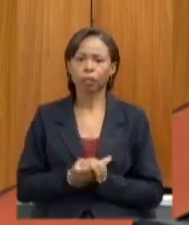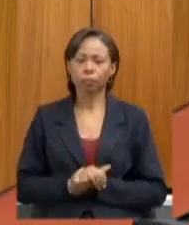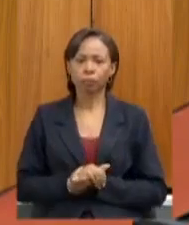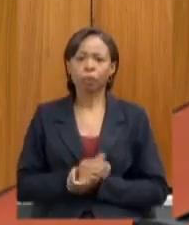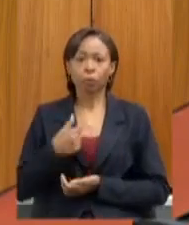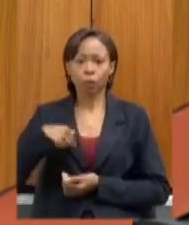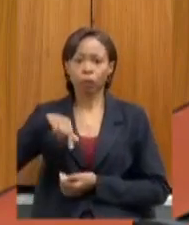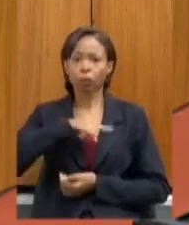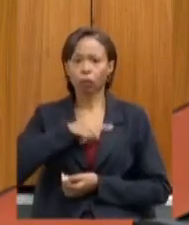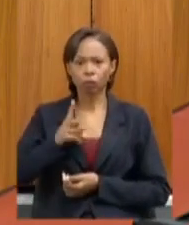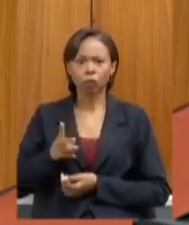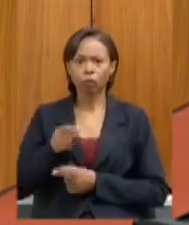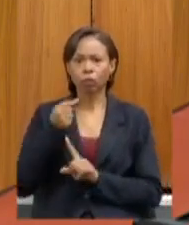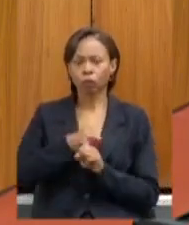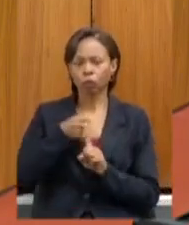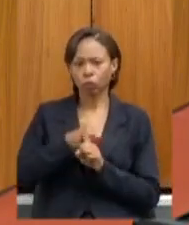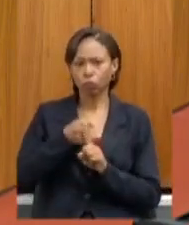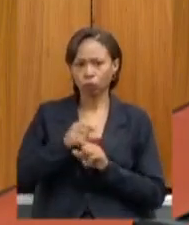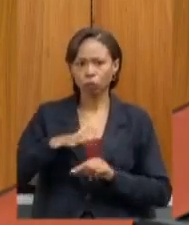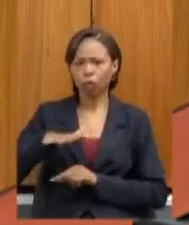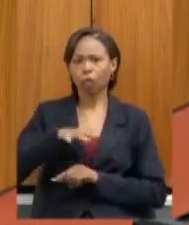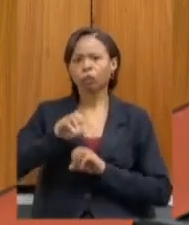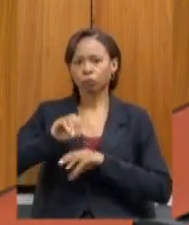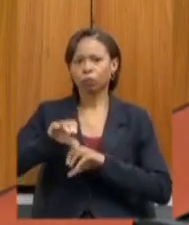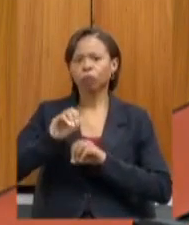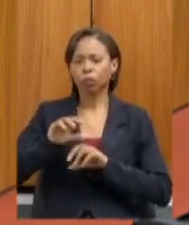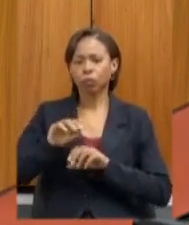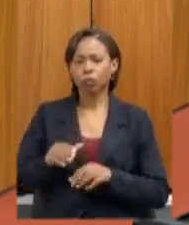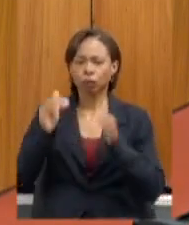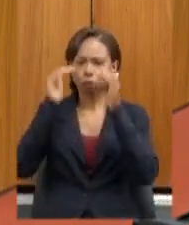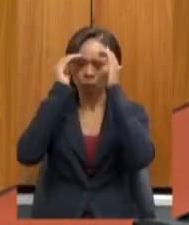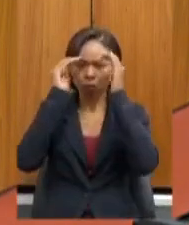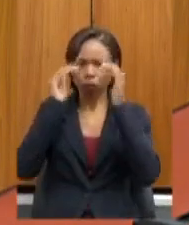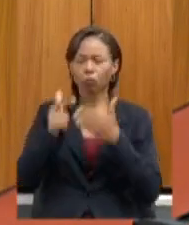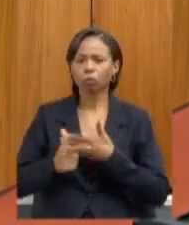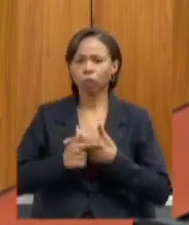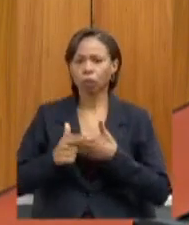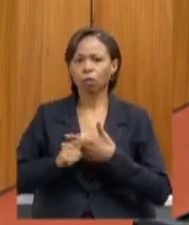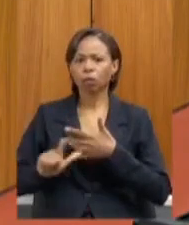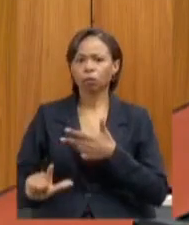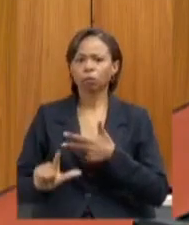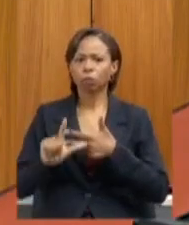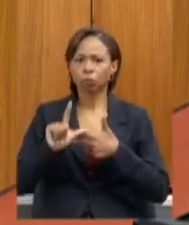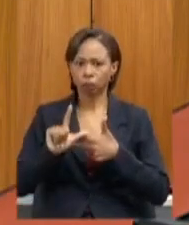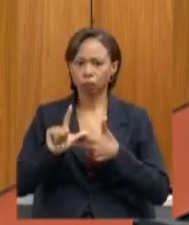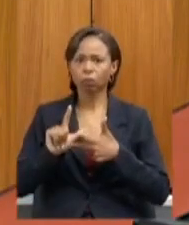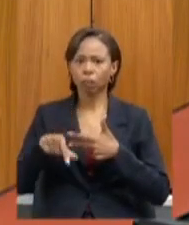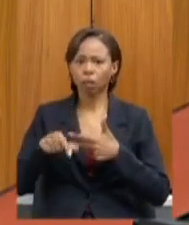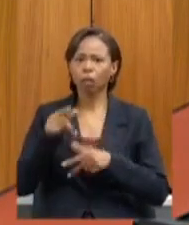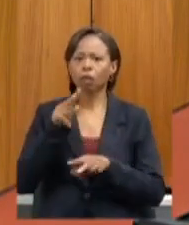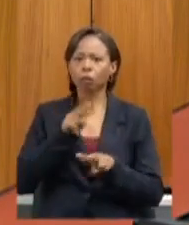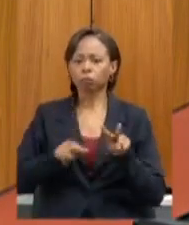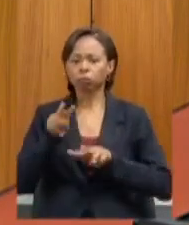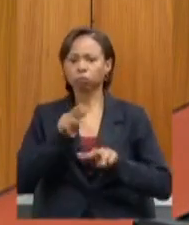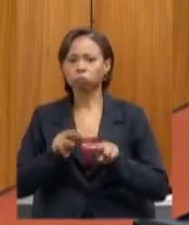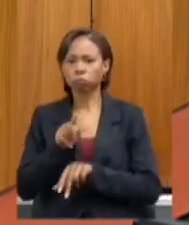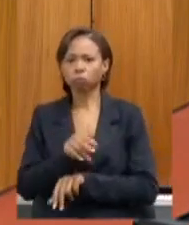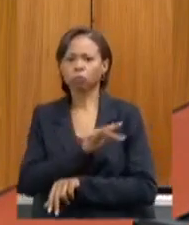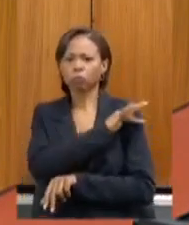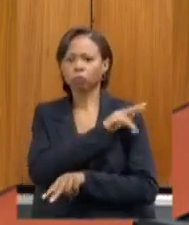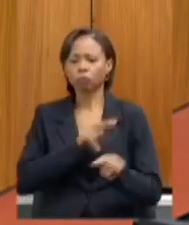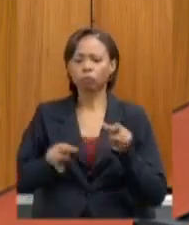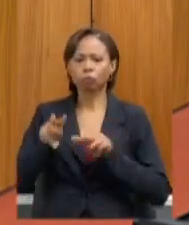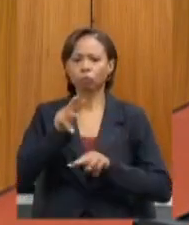a gente segue na luta em defesa da educação cumprindo o papel do legislativo que é um papel da fiscalização do